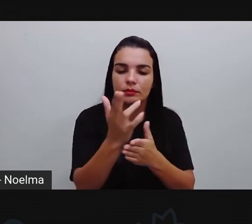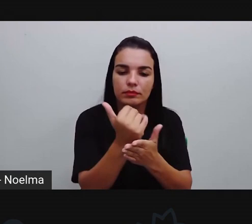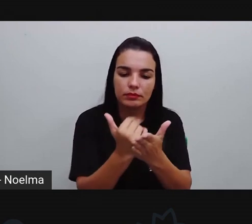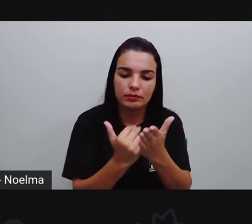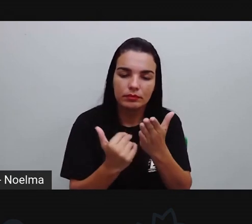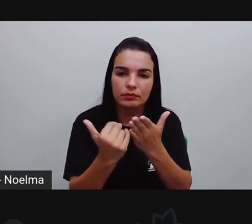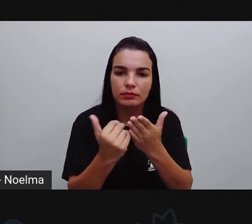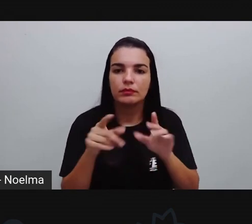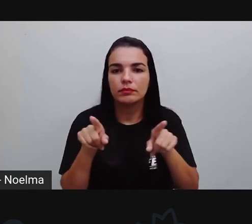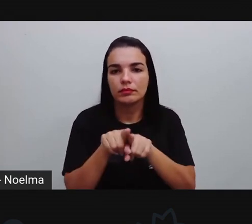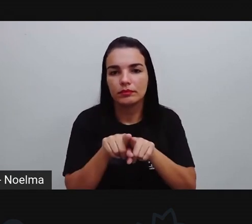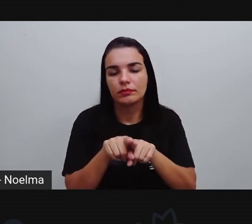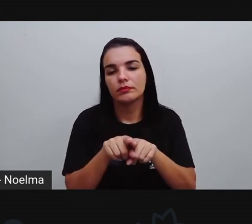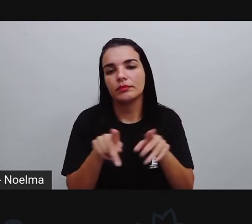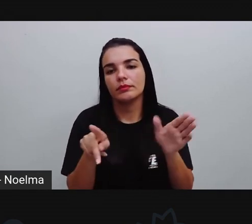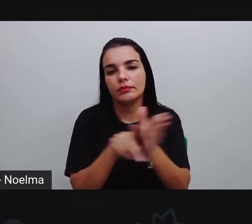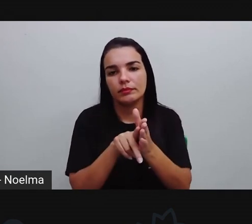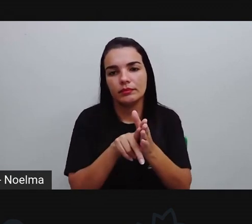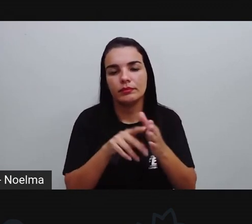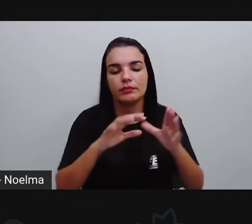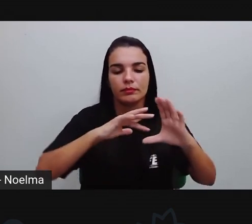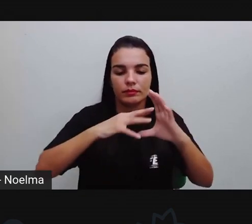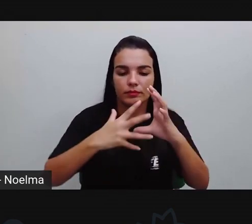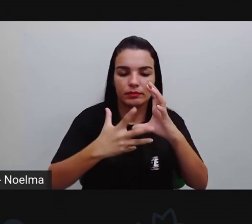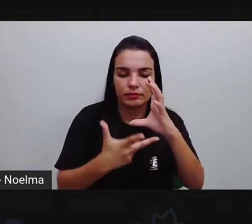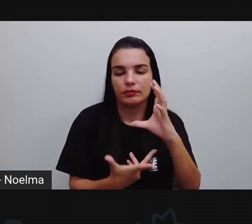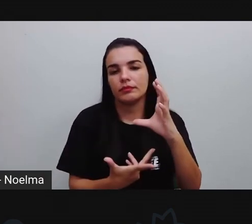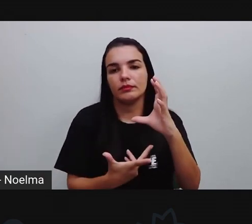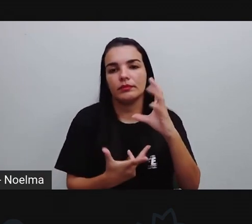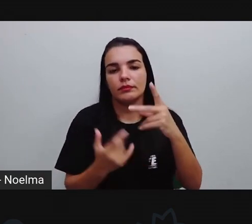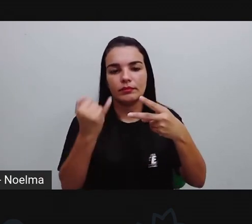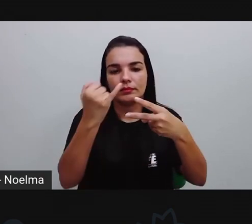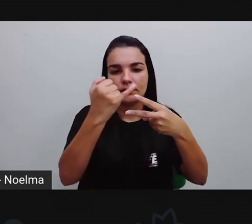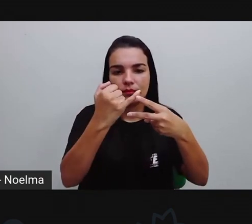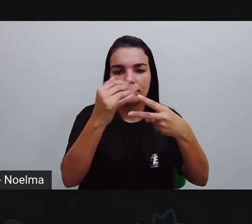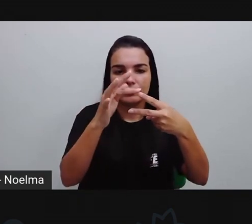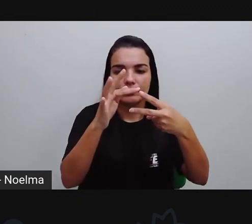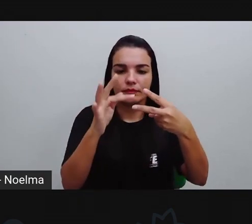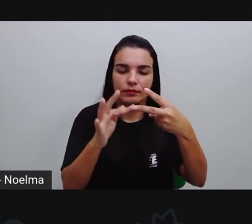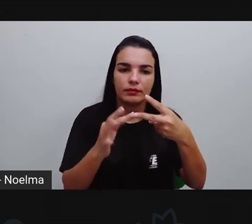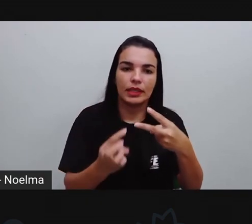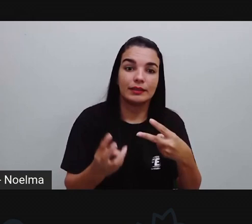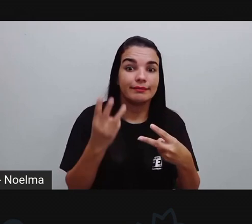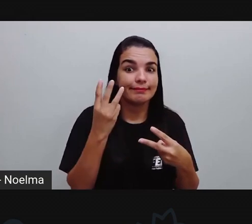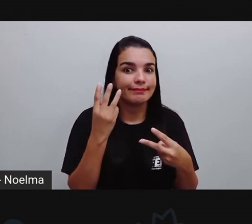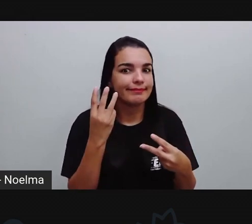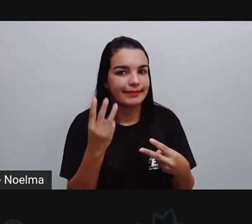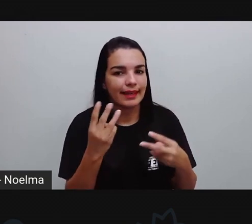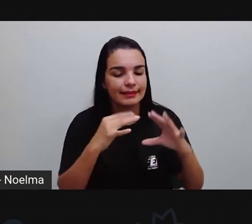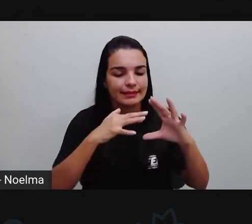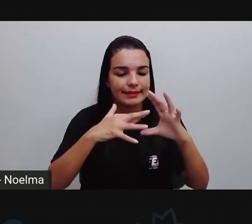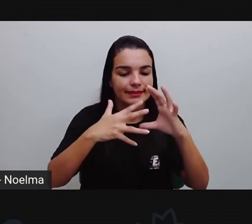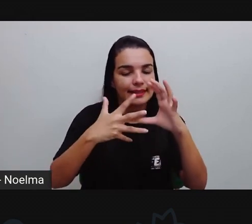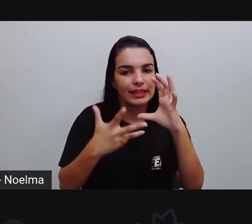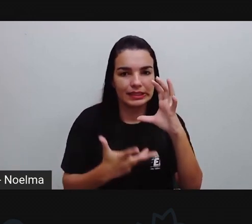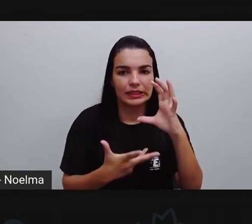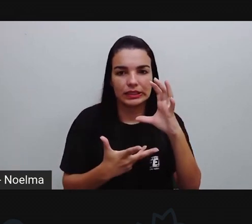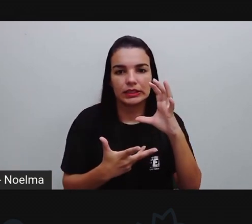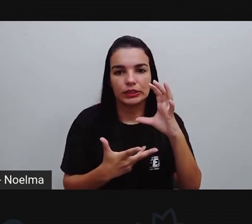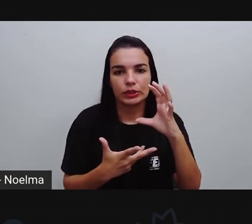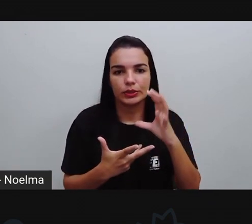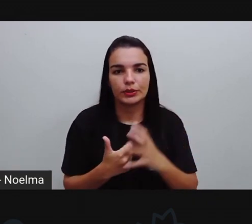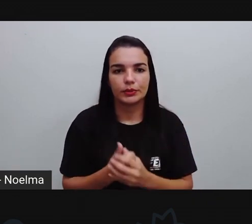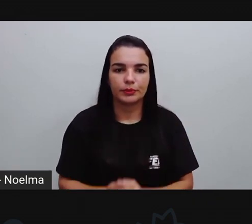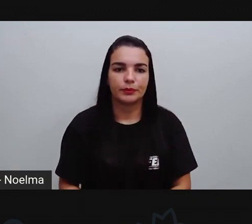E é um polígono. Por quê? Porque vão apresentar as três propriedades que todo polígono deve